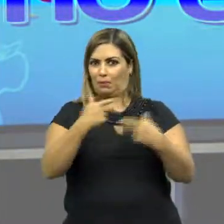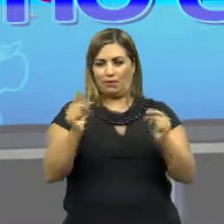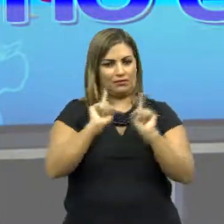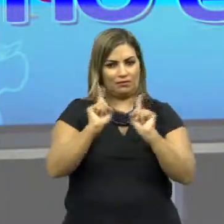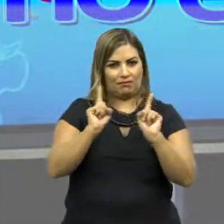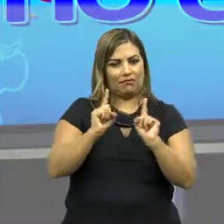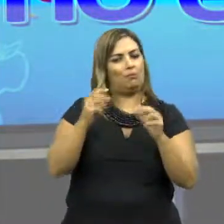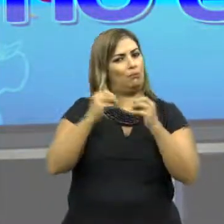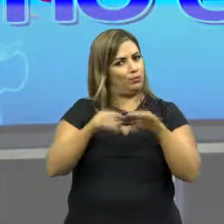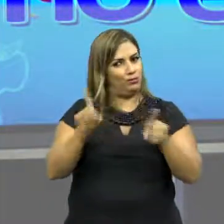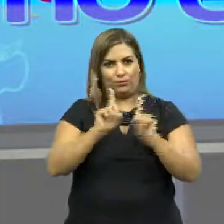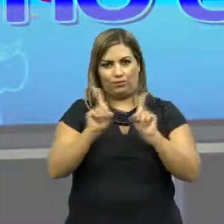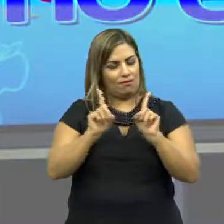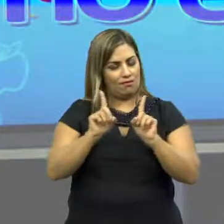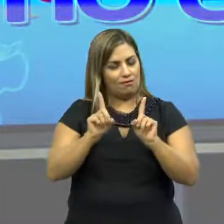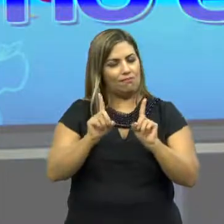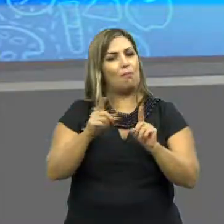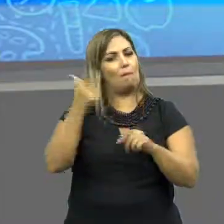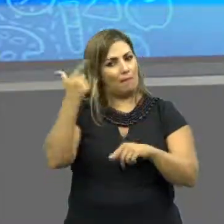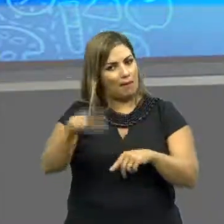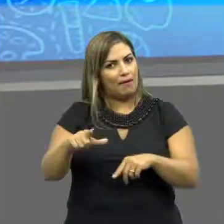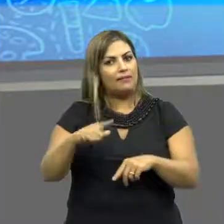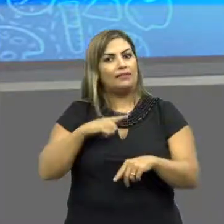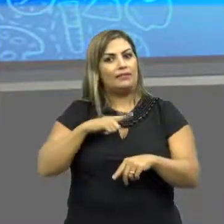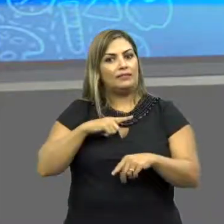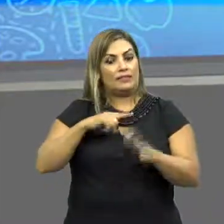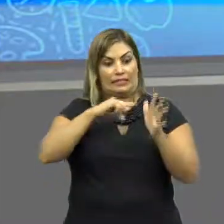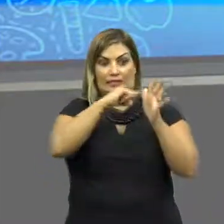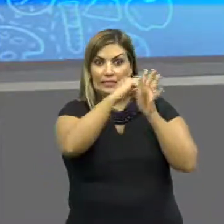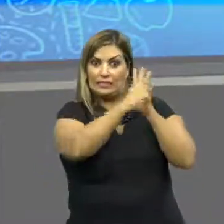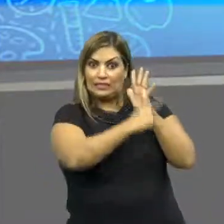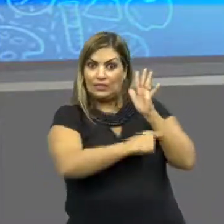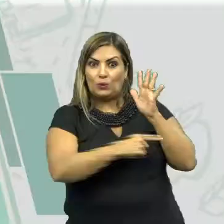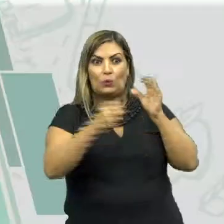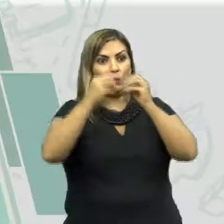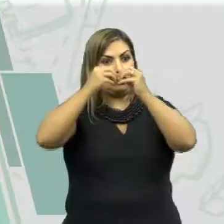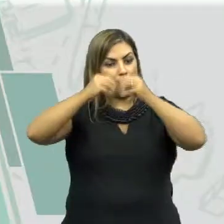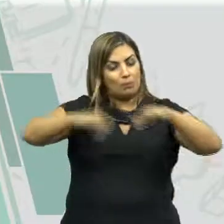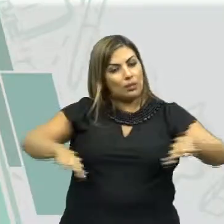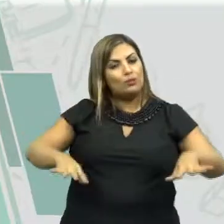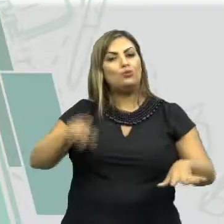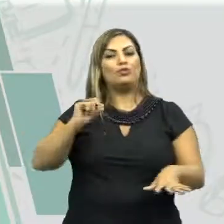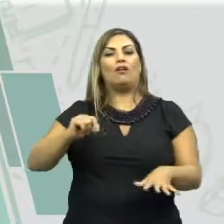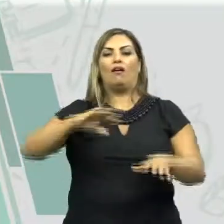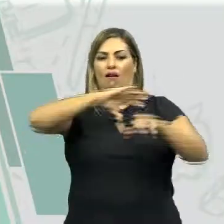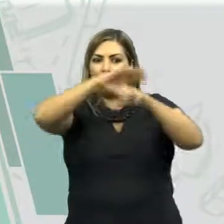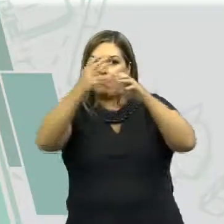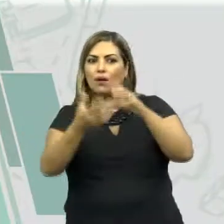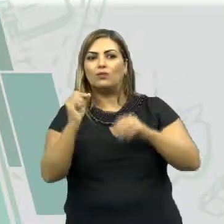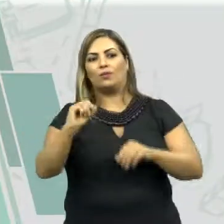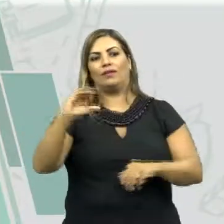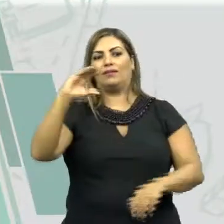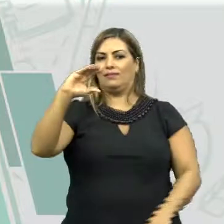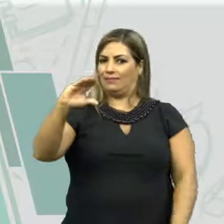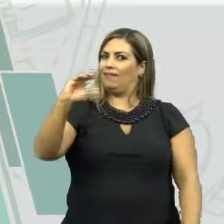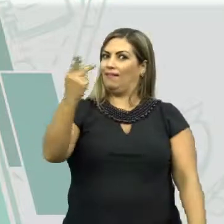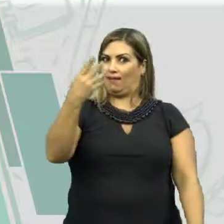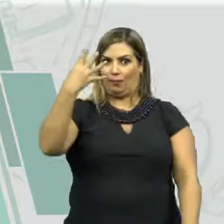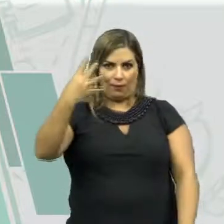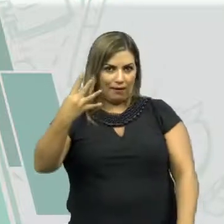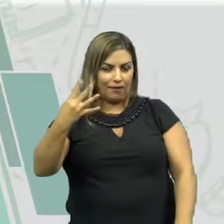vivos que estão sendo prejudicados. Os cinco gases que vão prejudicar a camada de ozônio irão ser